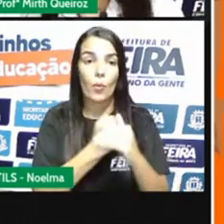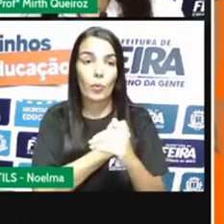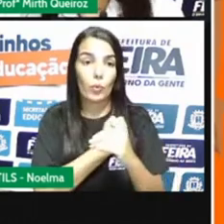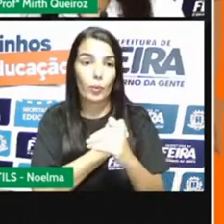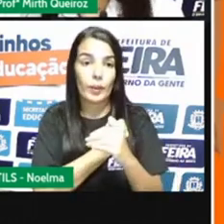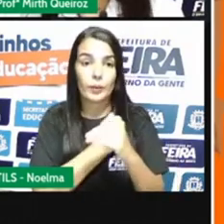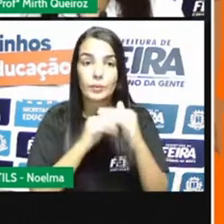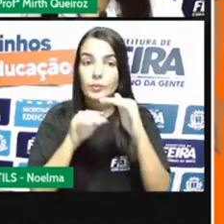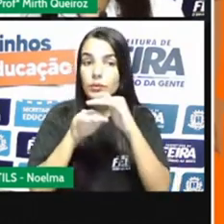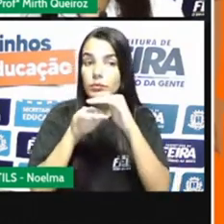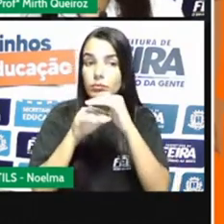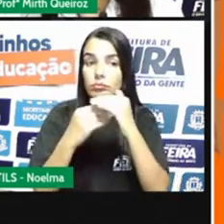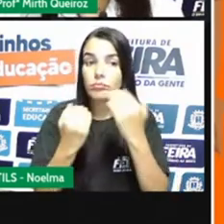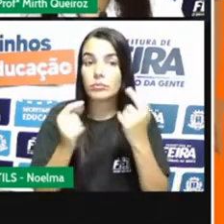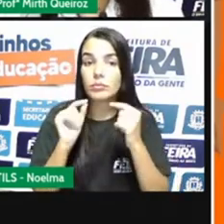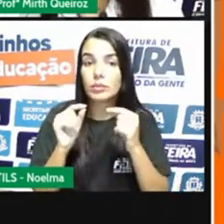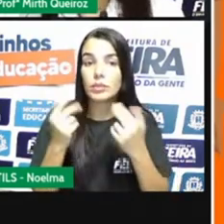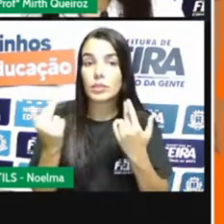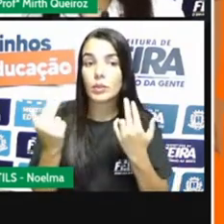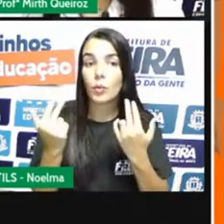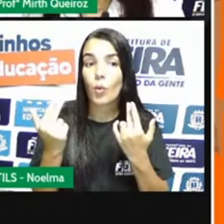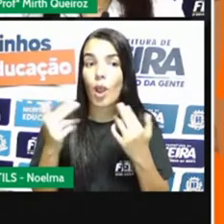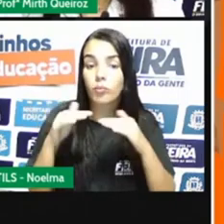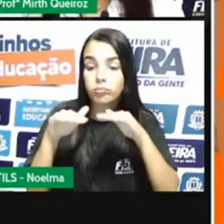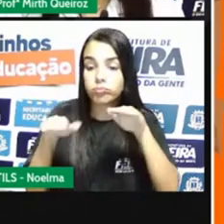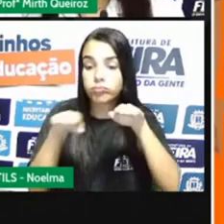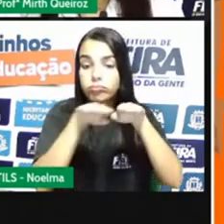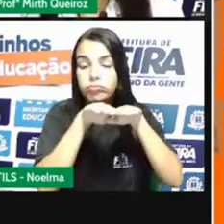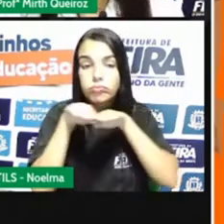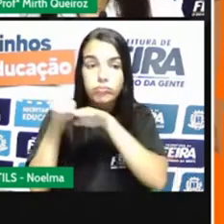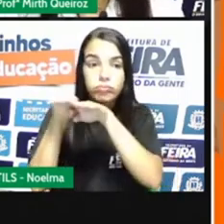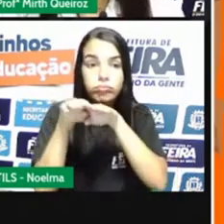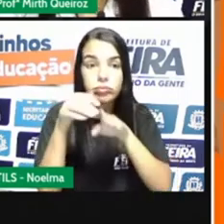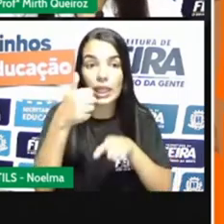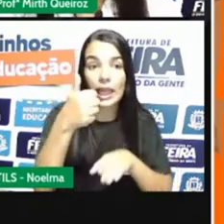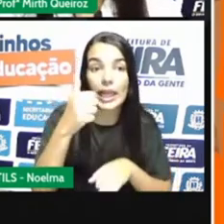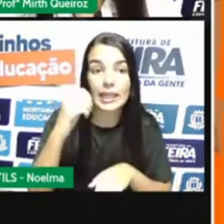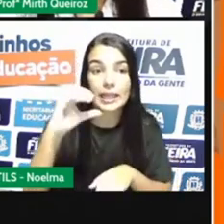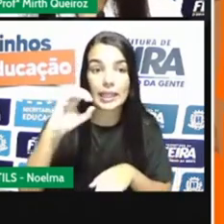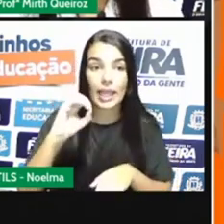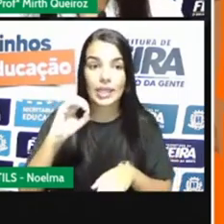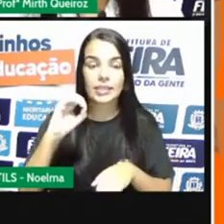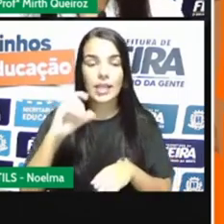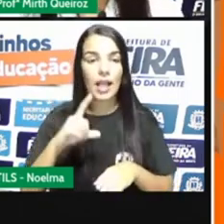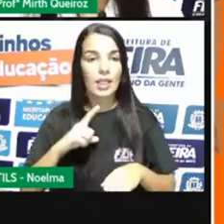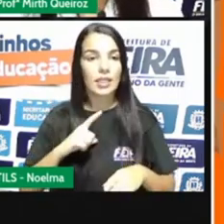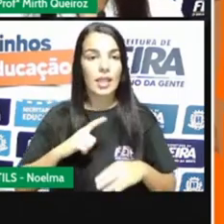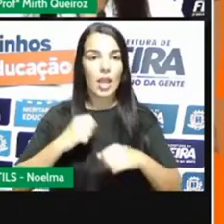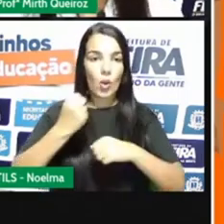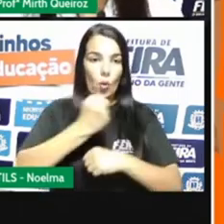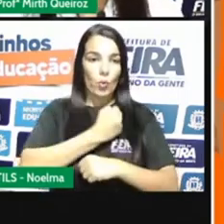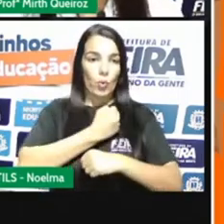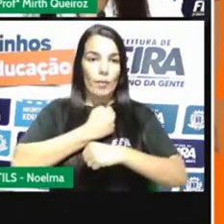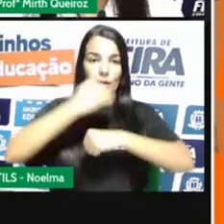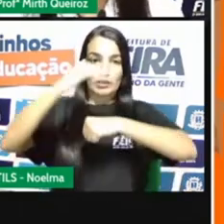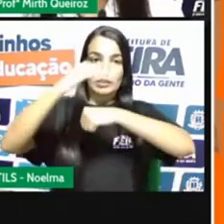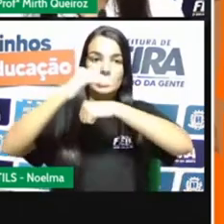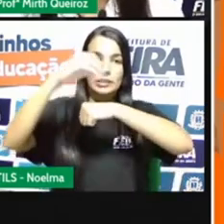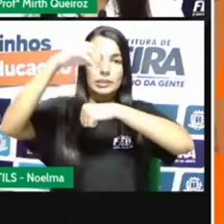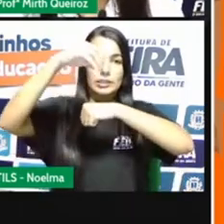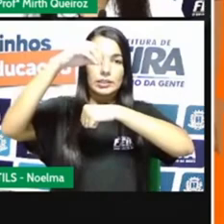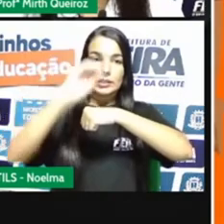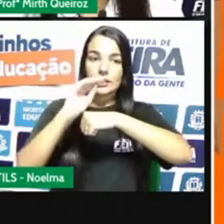Nós temos aí o denominador igual. E nós temos aí o numerador diferente.